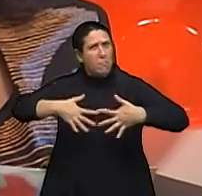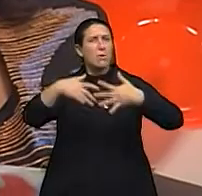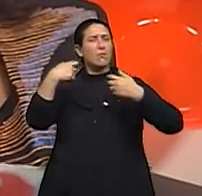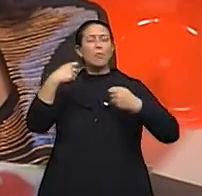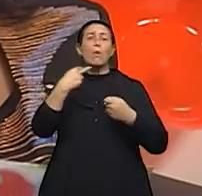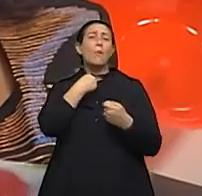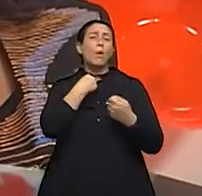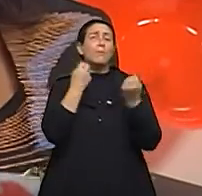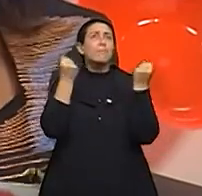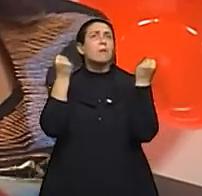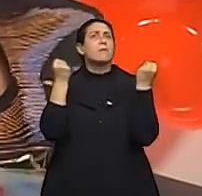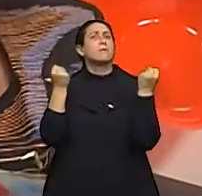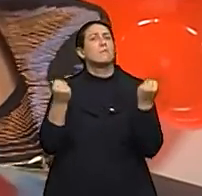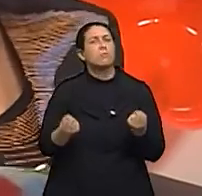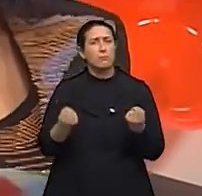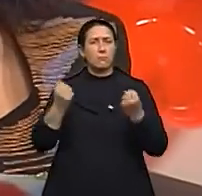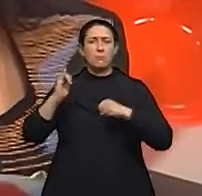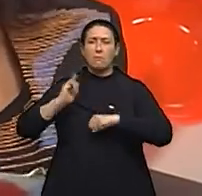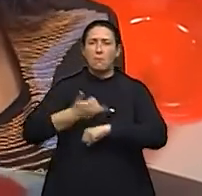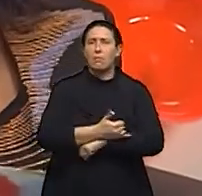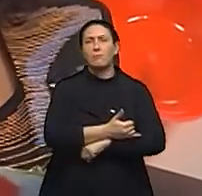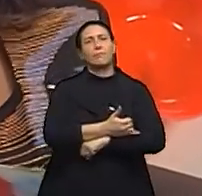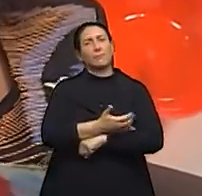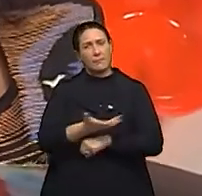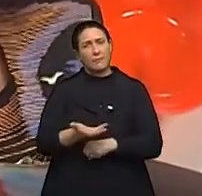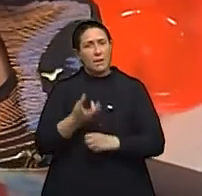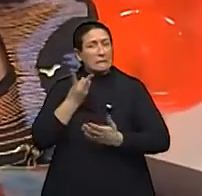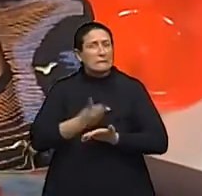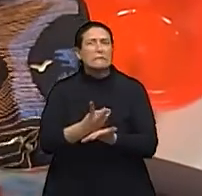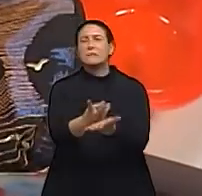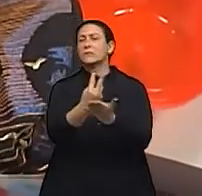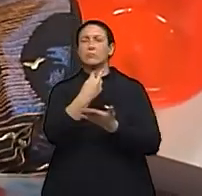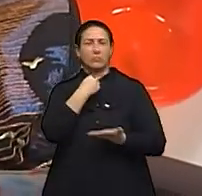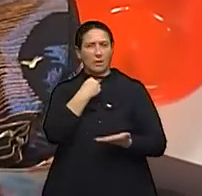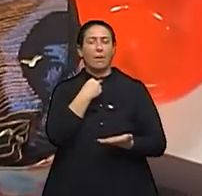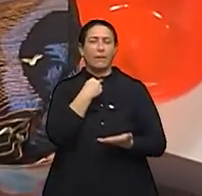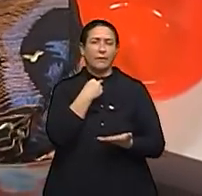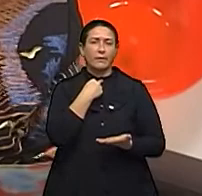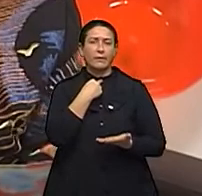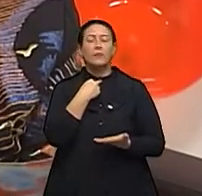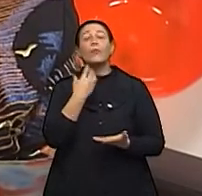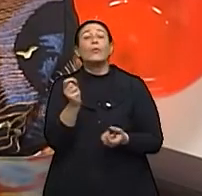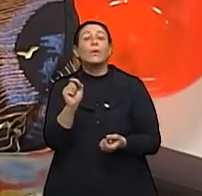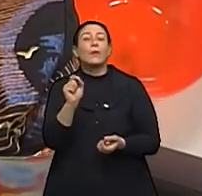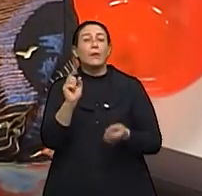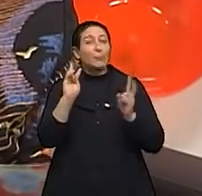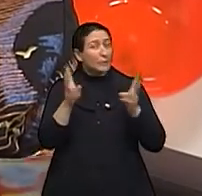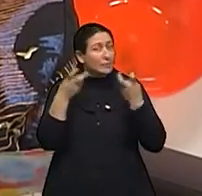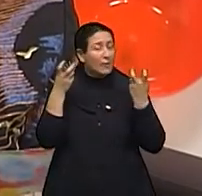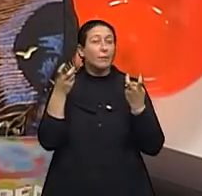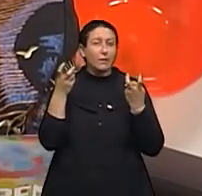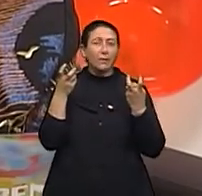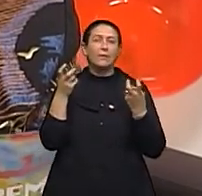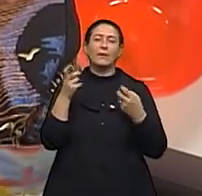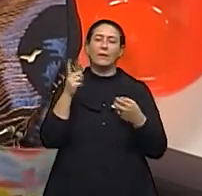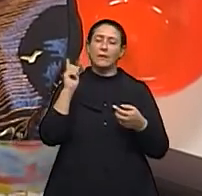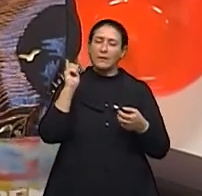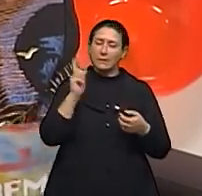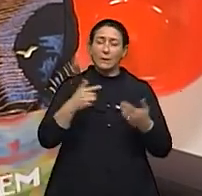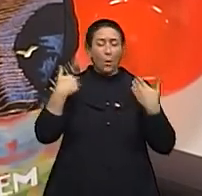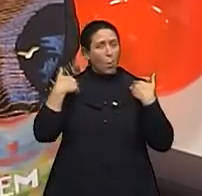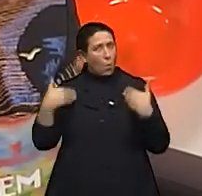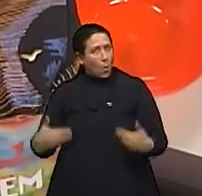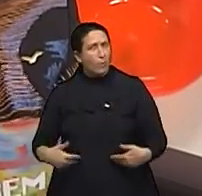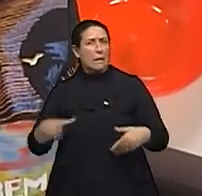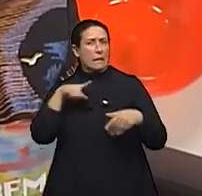sobrepeso, que dirá peso eternamente, né? Então, o que a gente vê? Que esse cuidado com o corpo, um corpo que